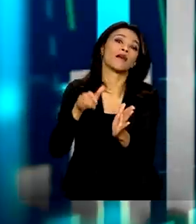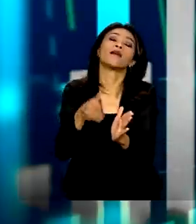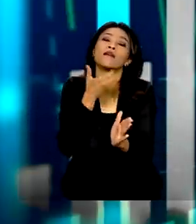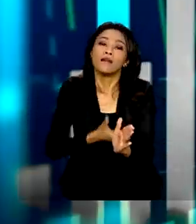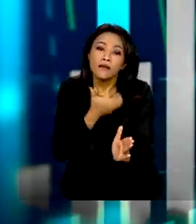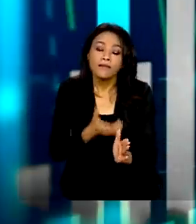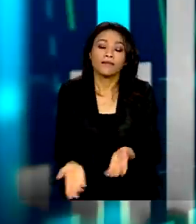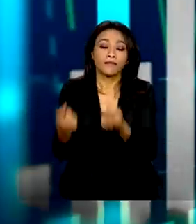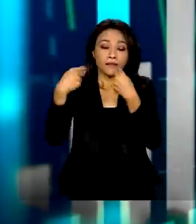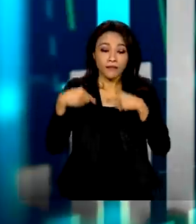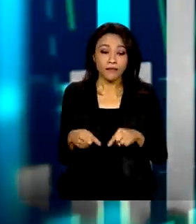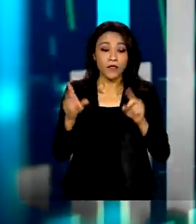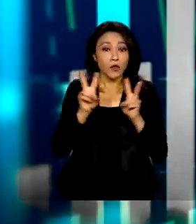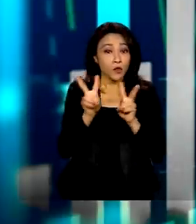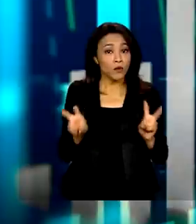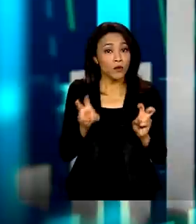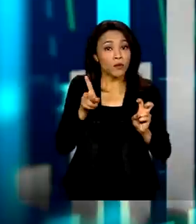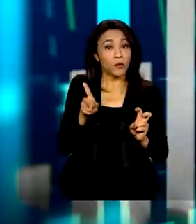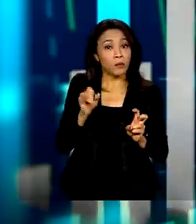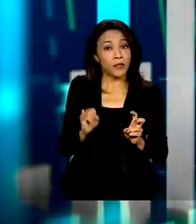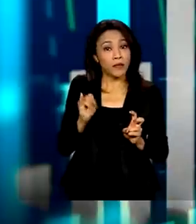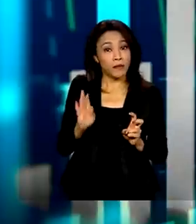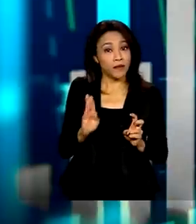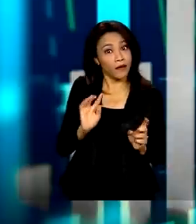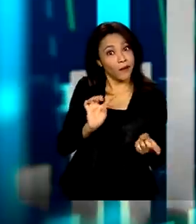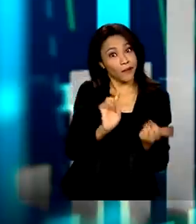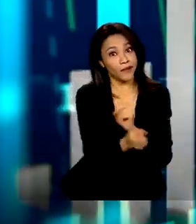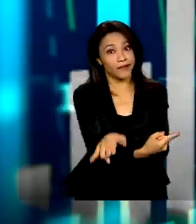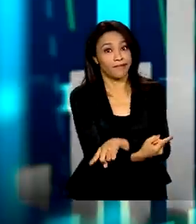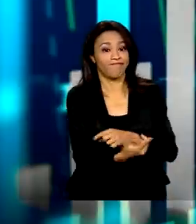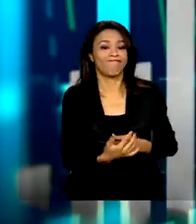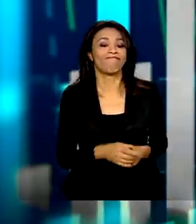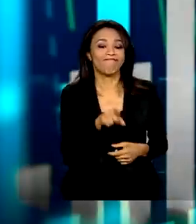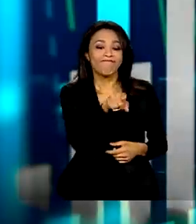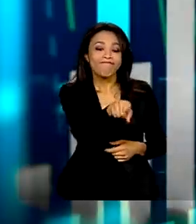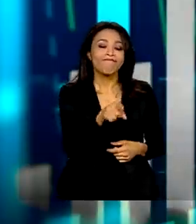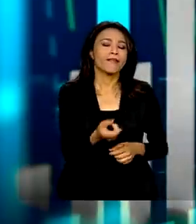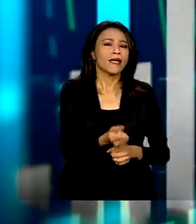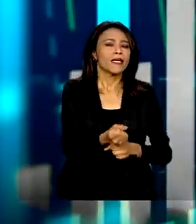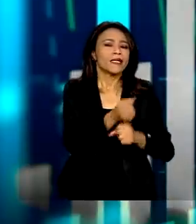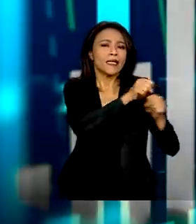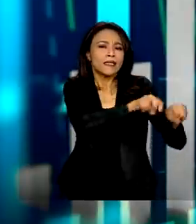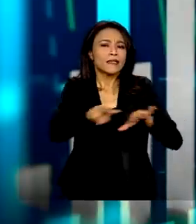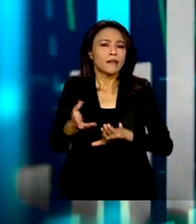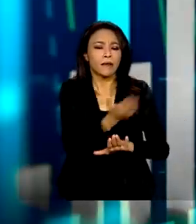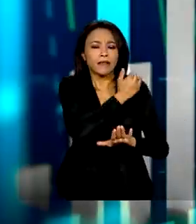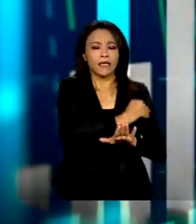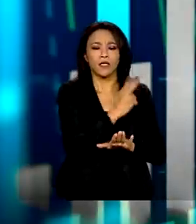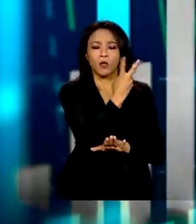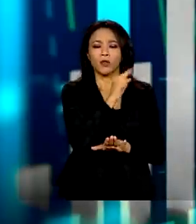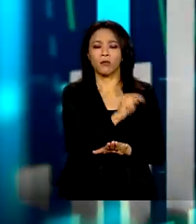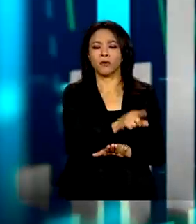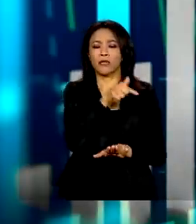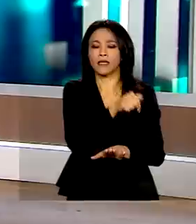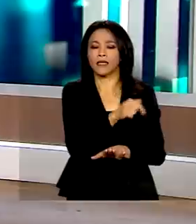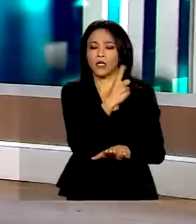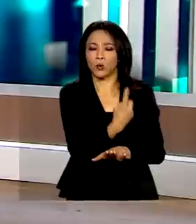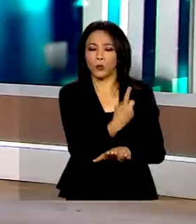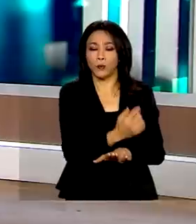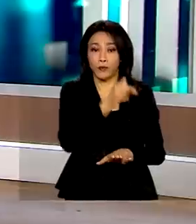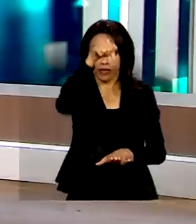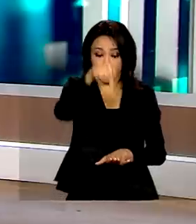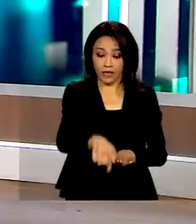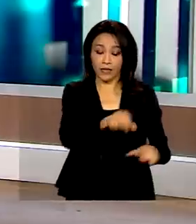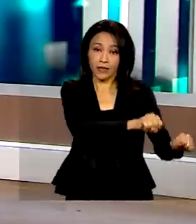em relação ao PIB, a situação é inversa. A expectativa do mercado, na semana passada, era de 2,71, e, nessa